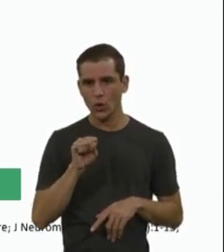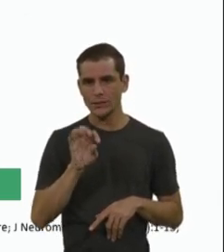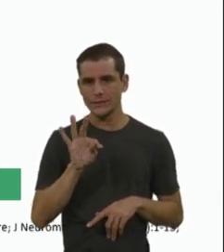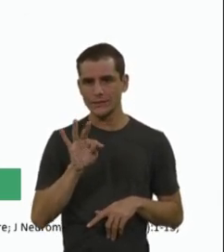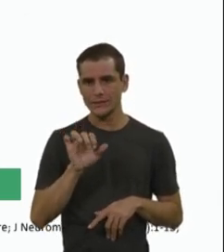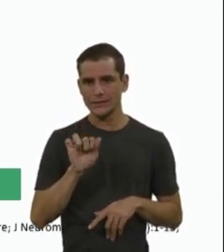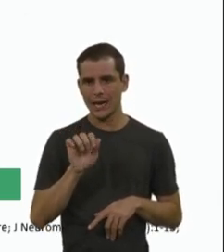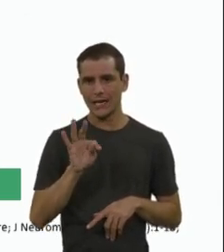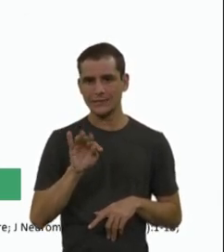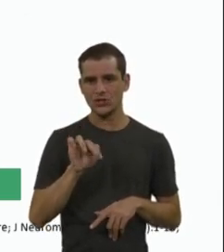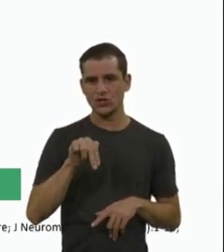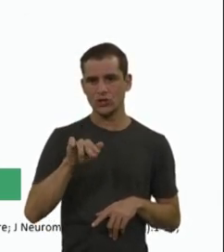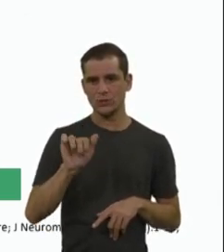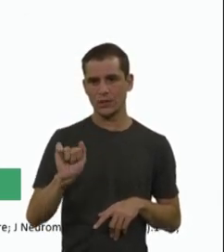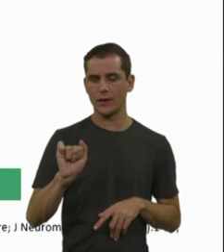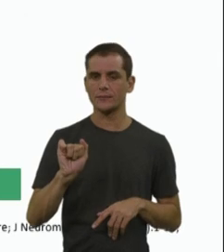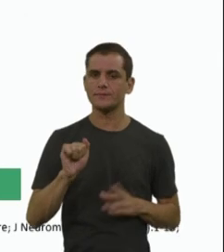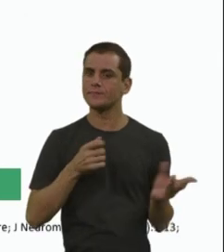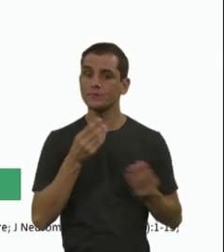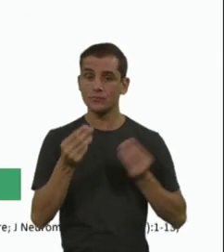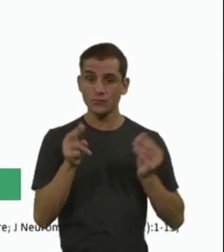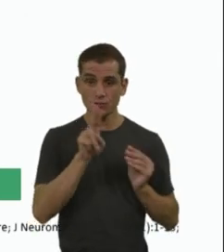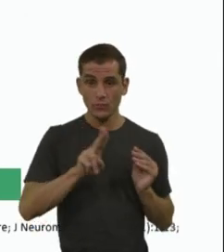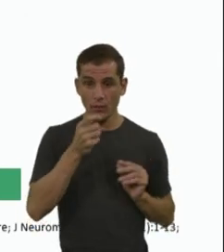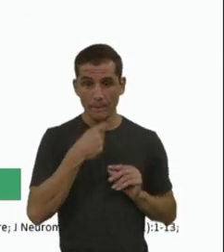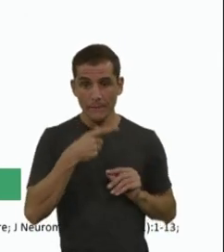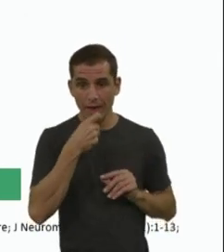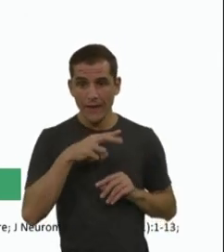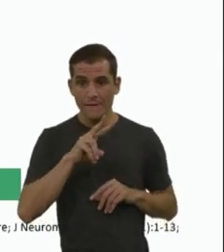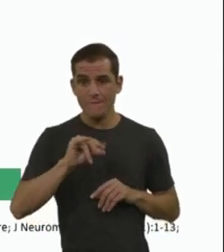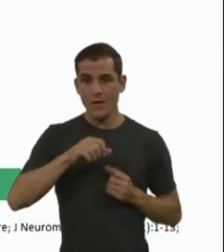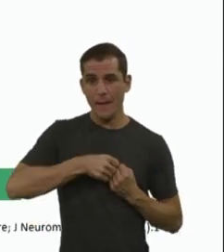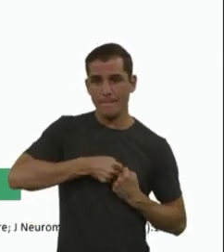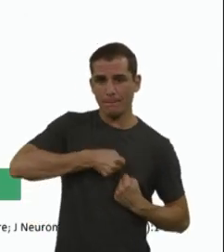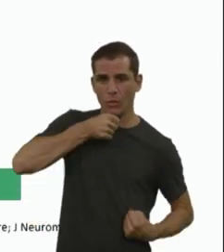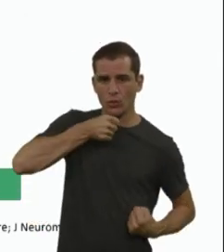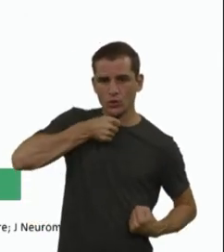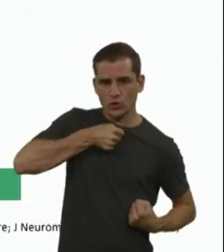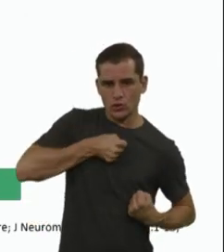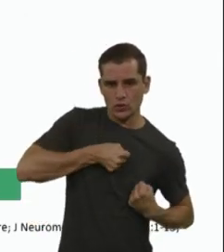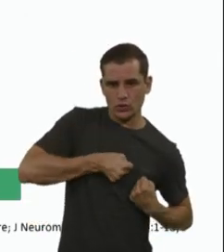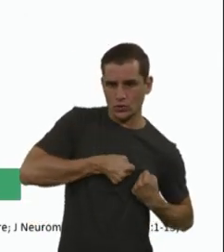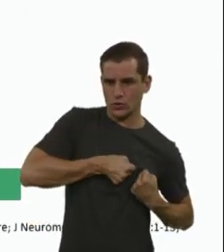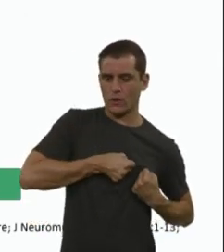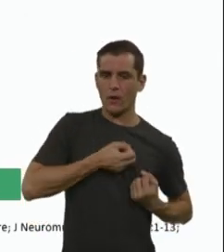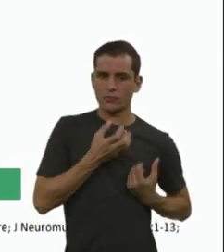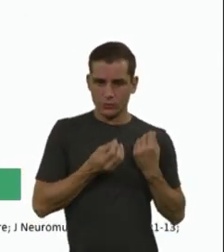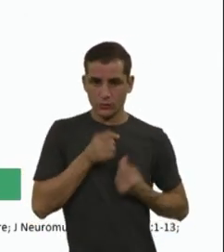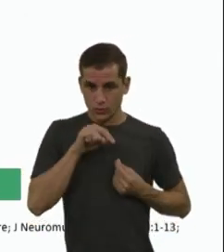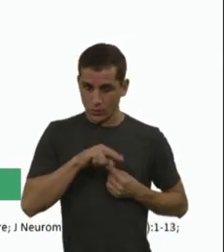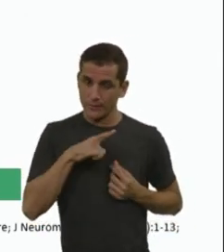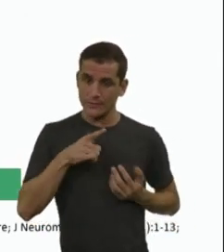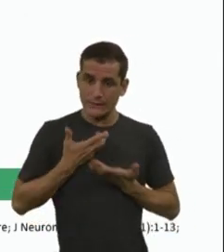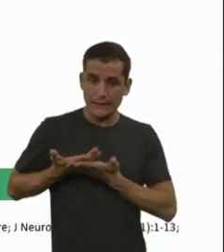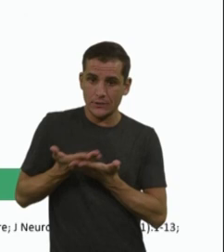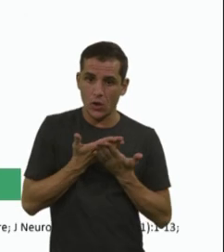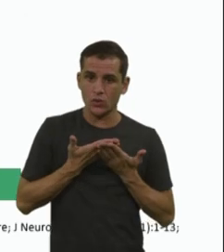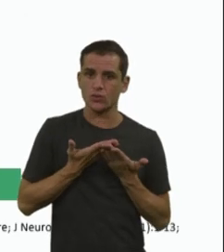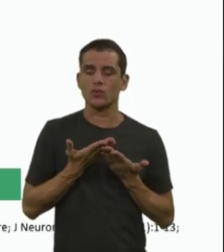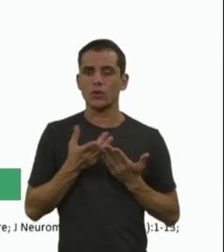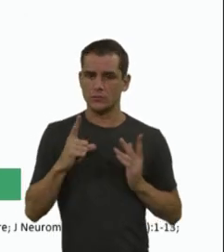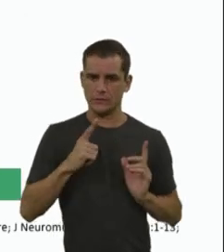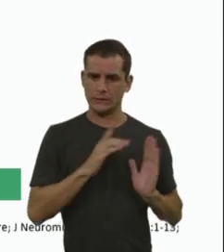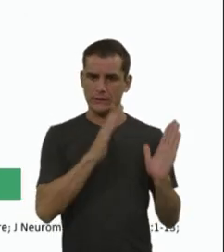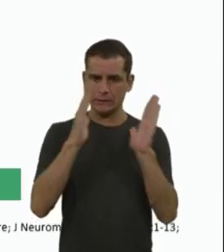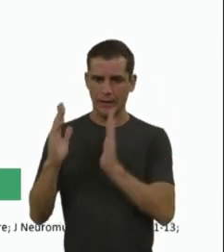inibidor de miostatina, eu vou causar uma hipertrofia muscular. Então, esses estudos, eles estão, né? A gente tem estudos de fase 2 que